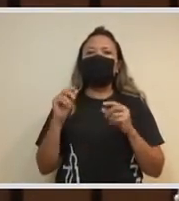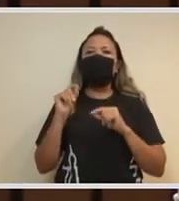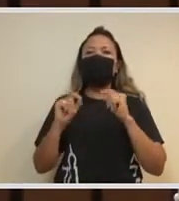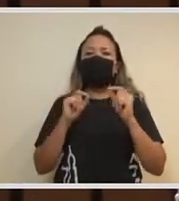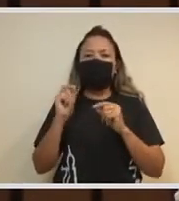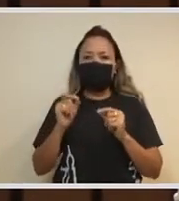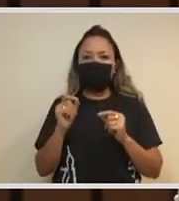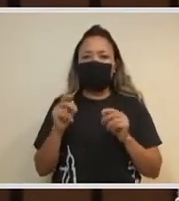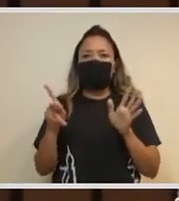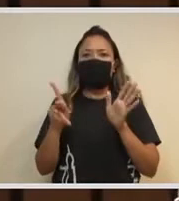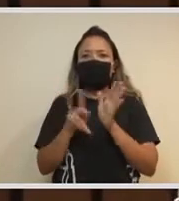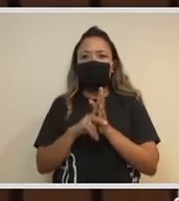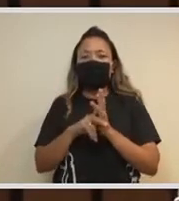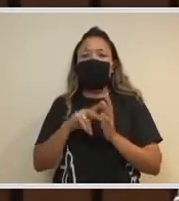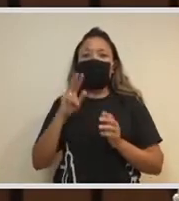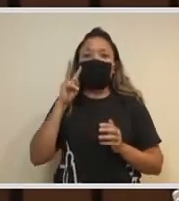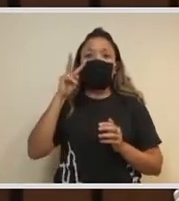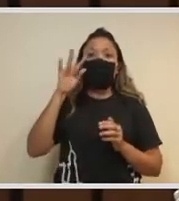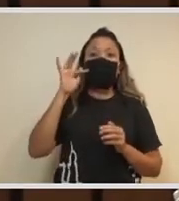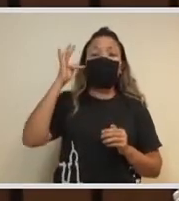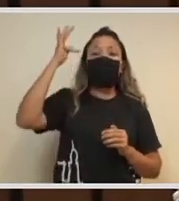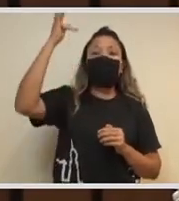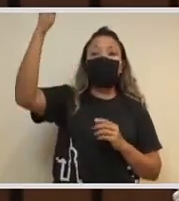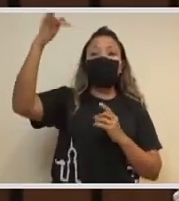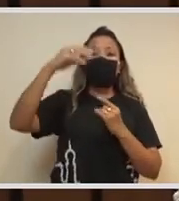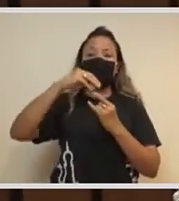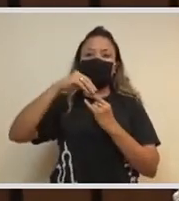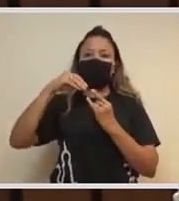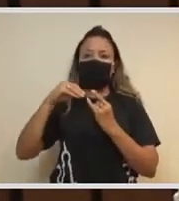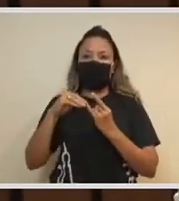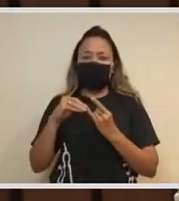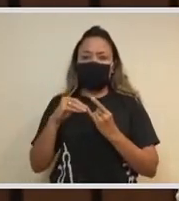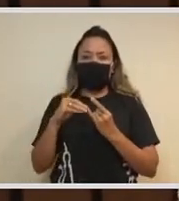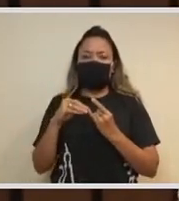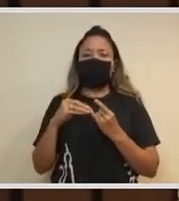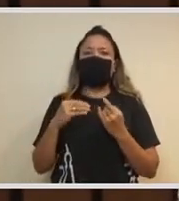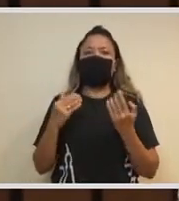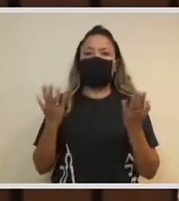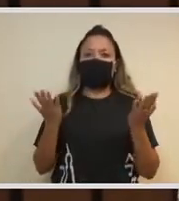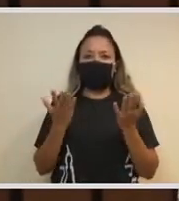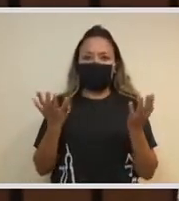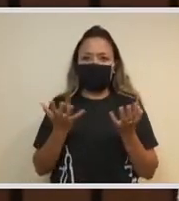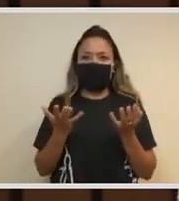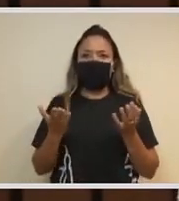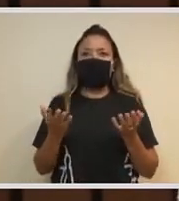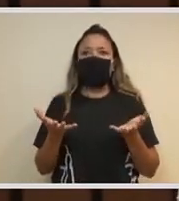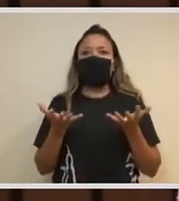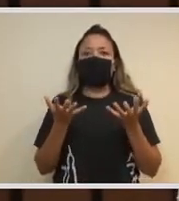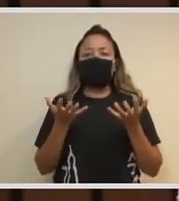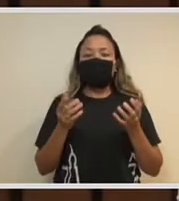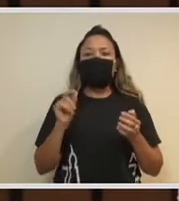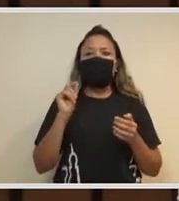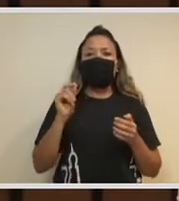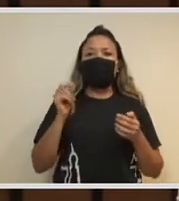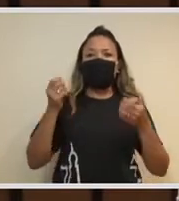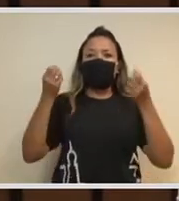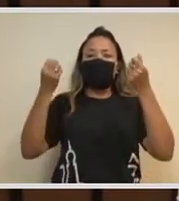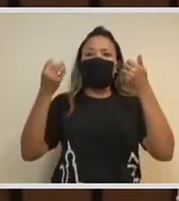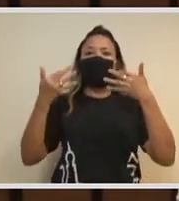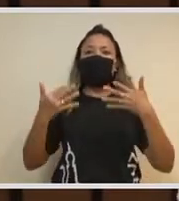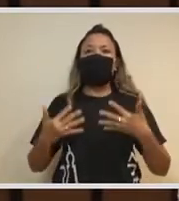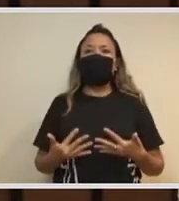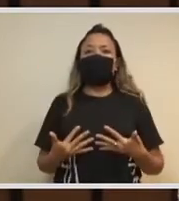futuro da Fiocruz, e eu quero aqui destacar o